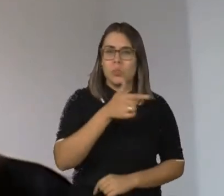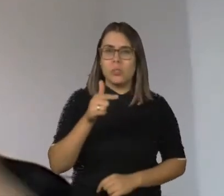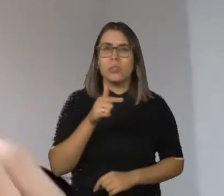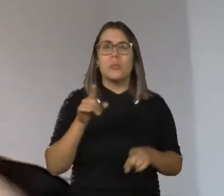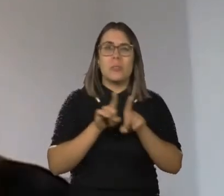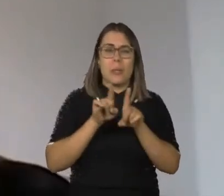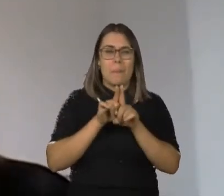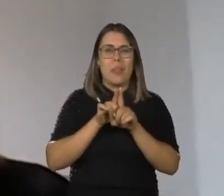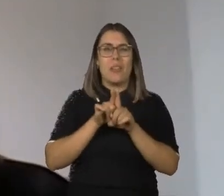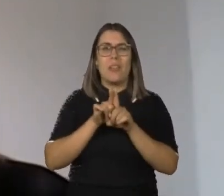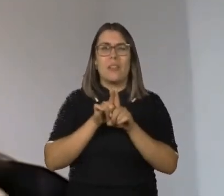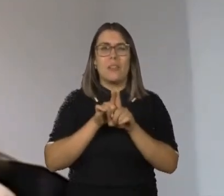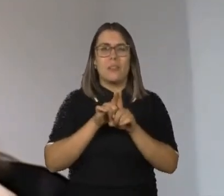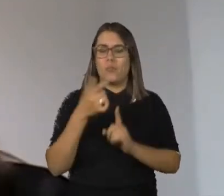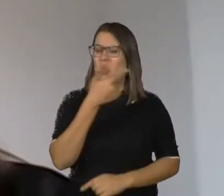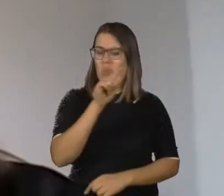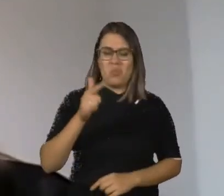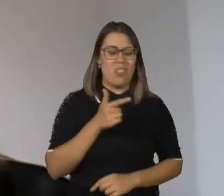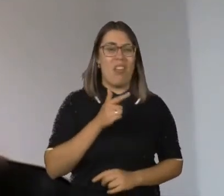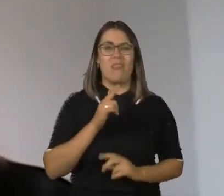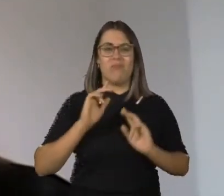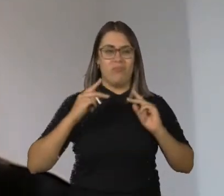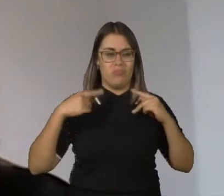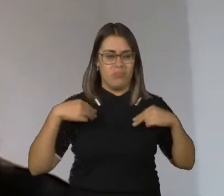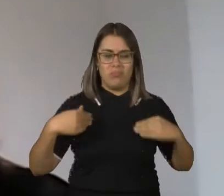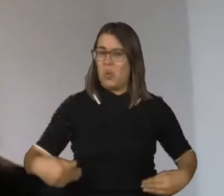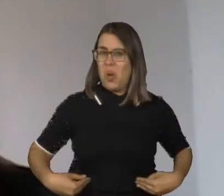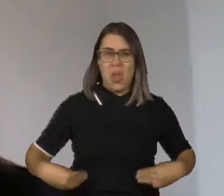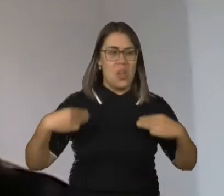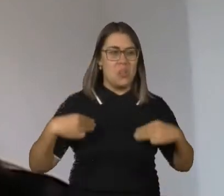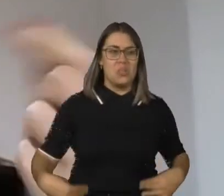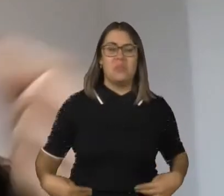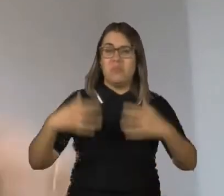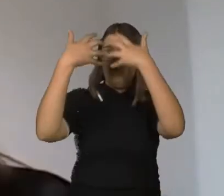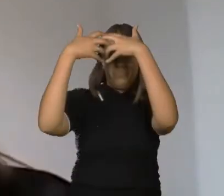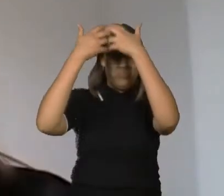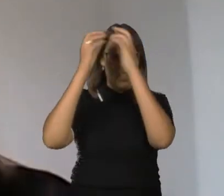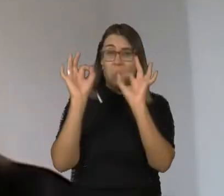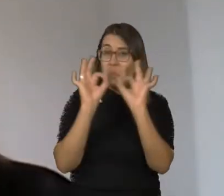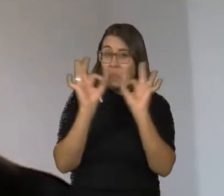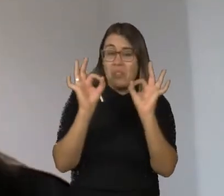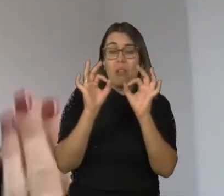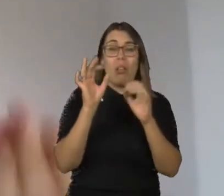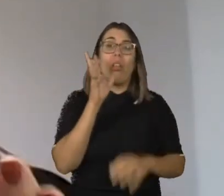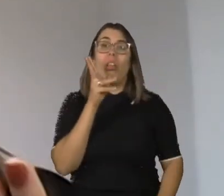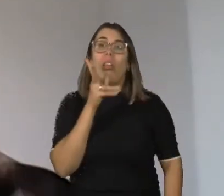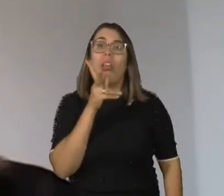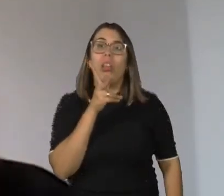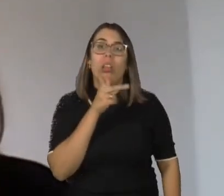moronismo, neurodisabilidade, neurodiversidade, oligofrenia, lentidão,